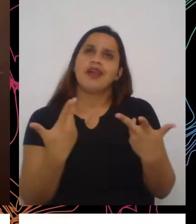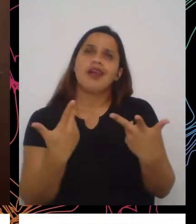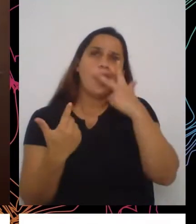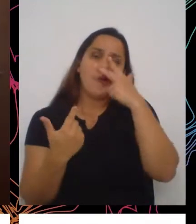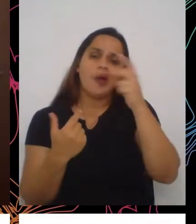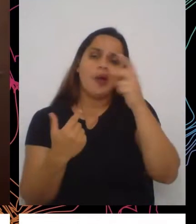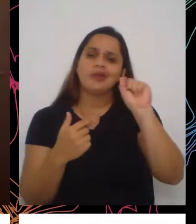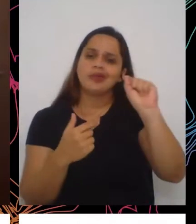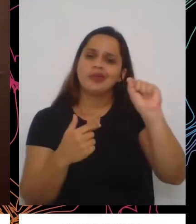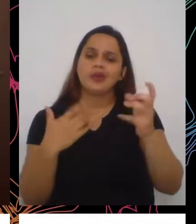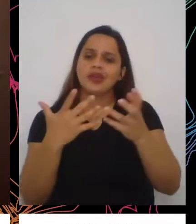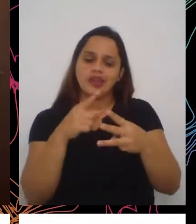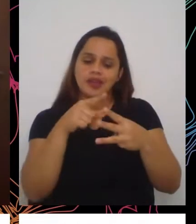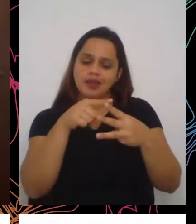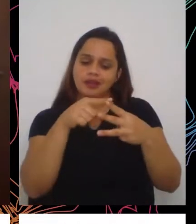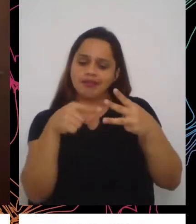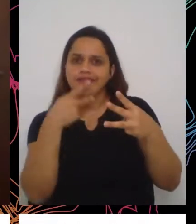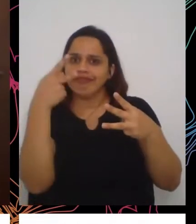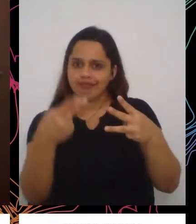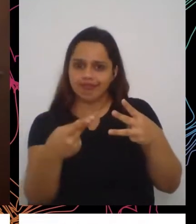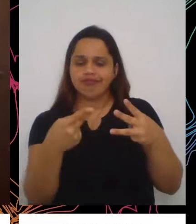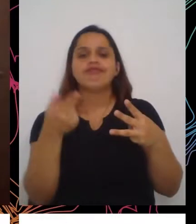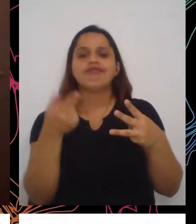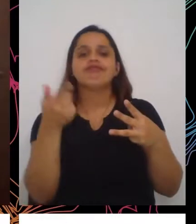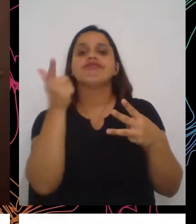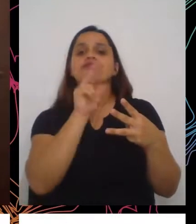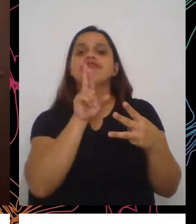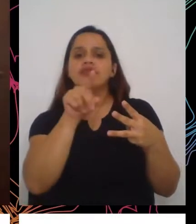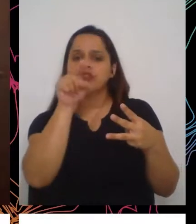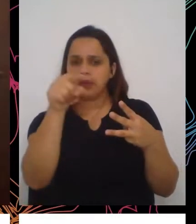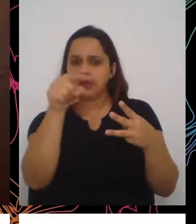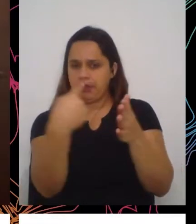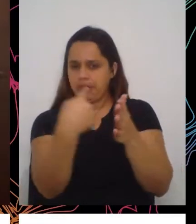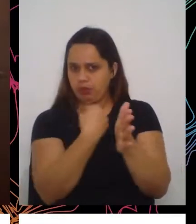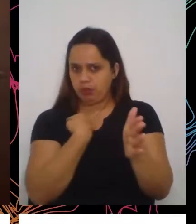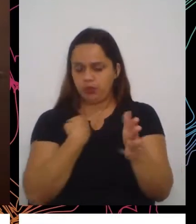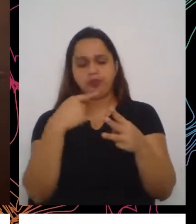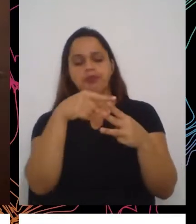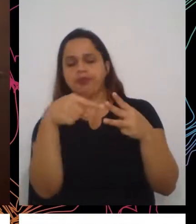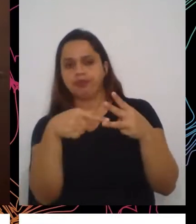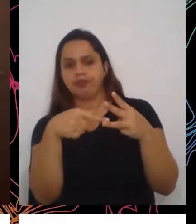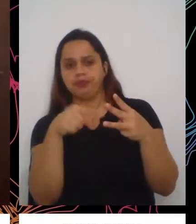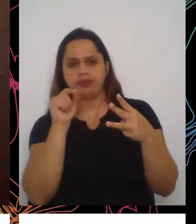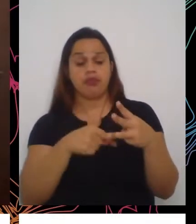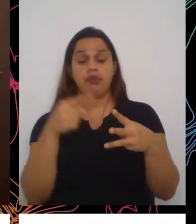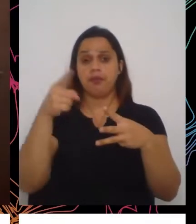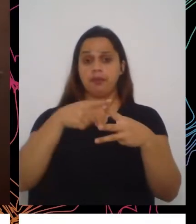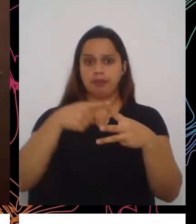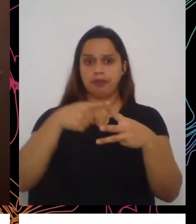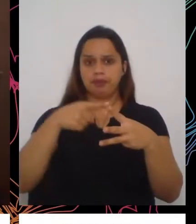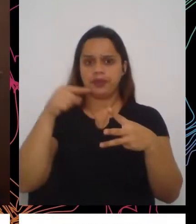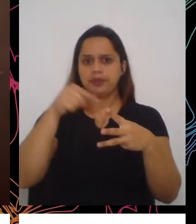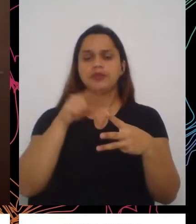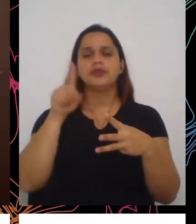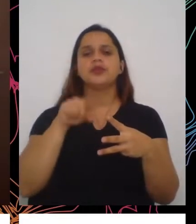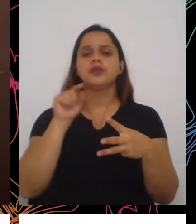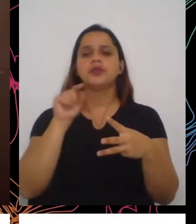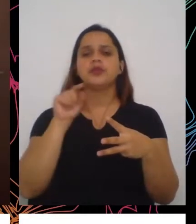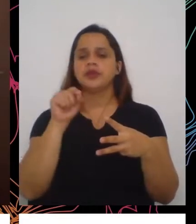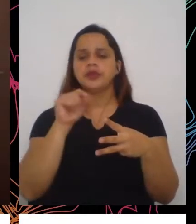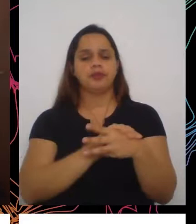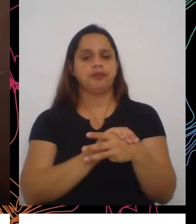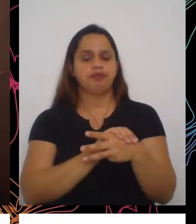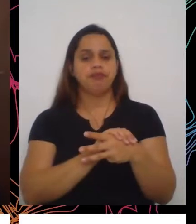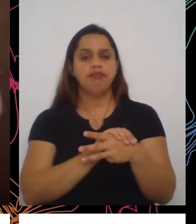três questões, né, para poder responder essa tua pergunta. A primeira delas é que só tem uma